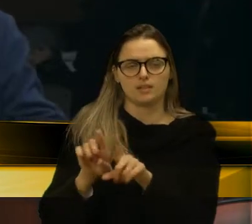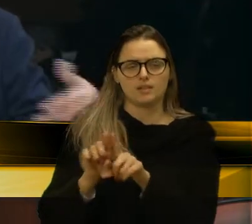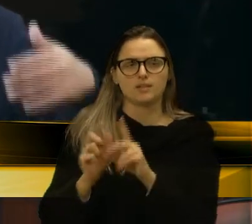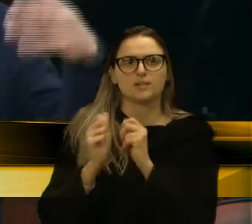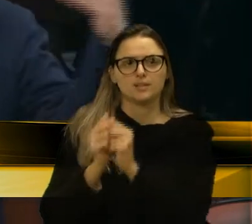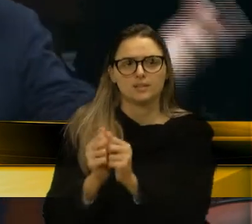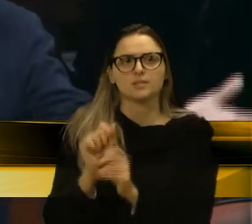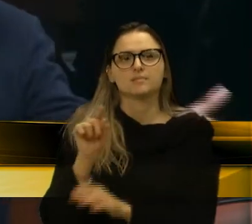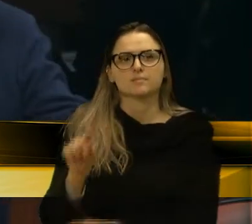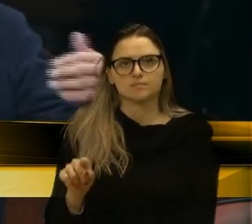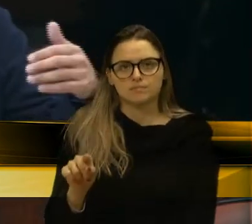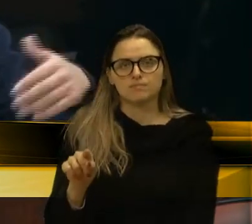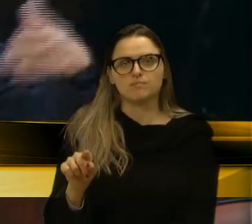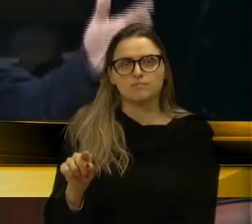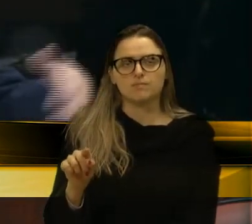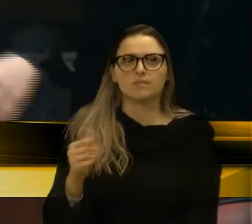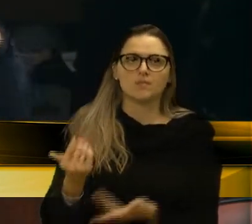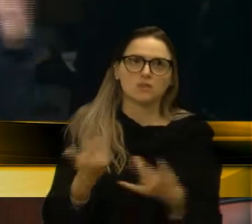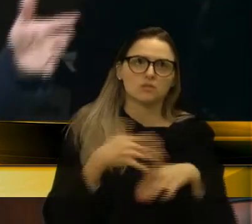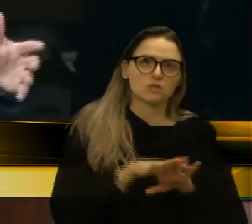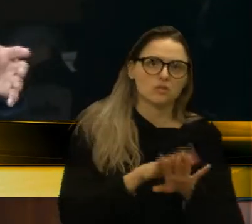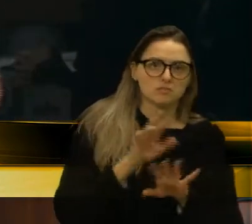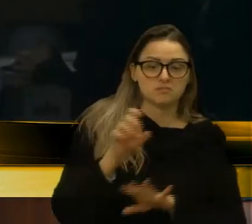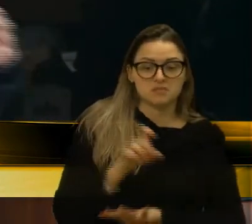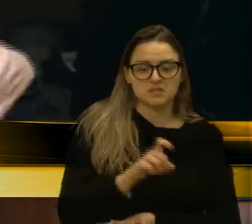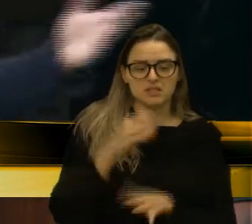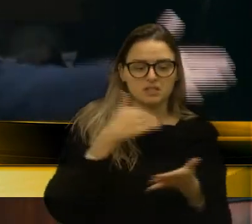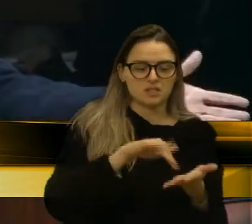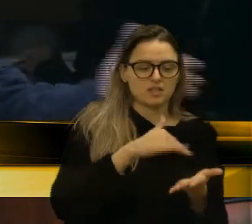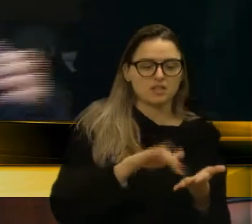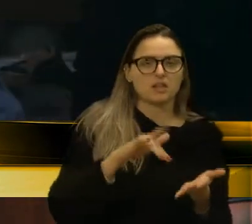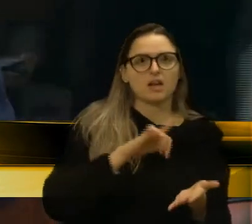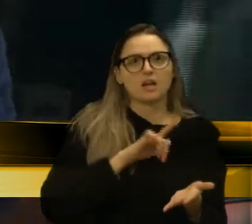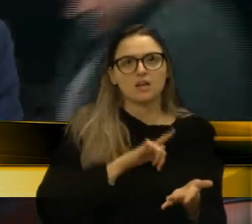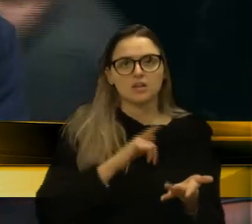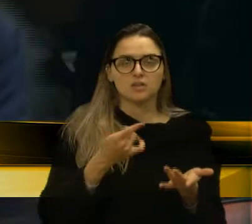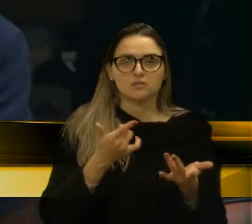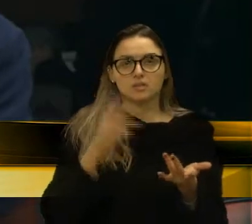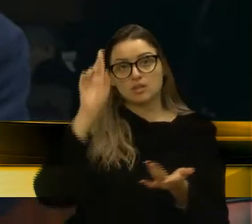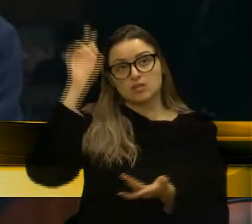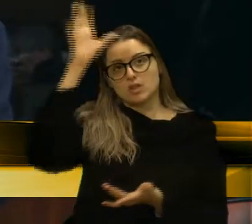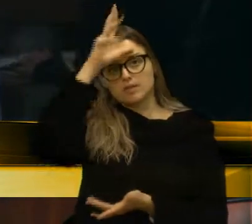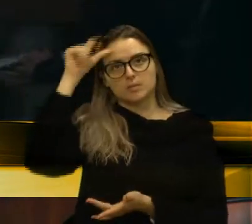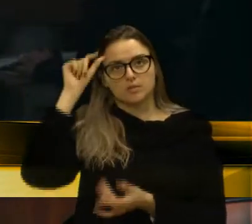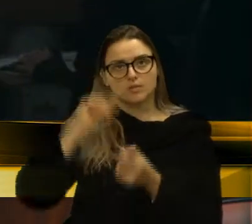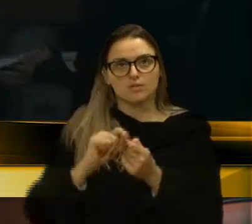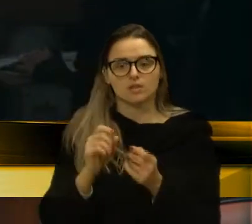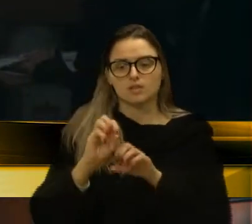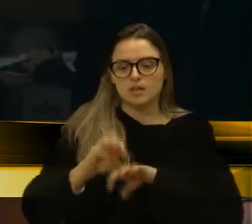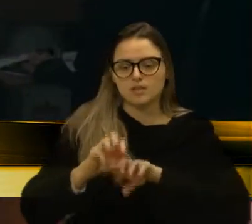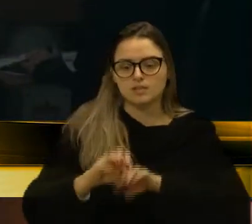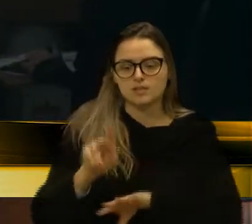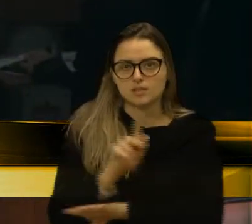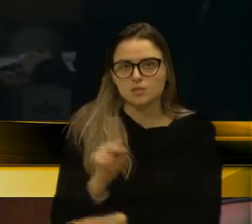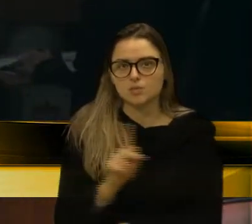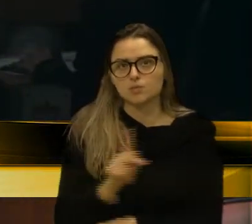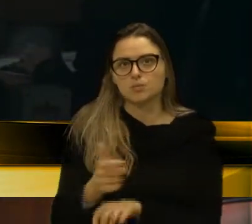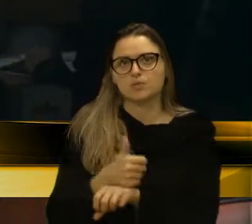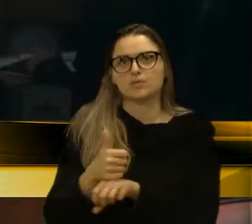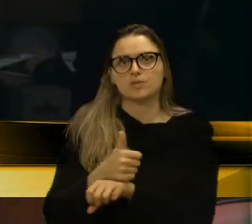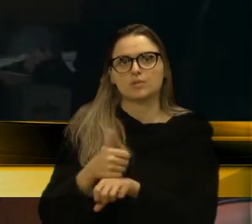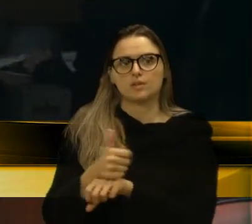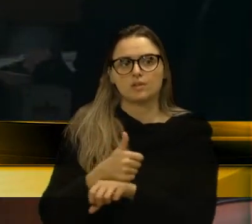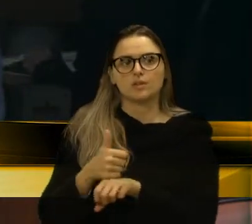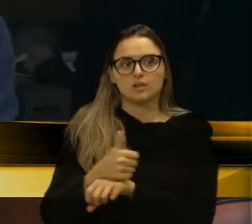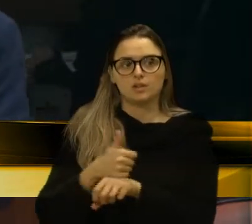excelência possa ser vencedor da eleição, ser prefeito, ser secretário e vai ter tempo de implementar, de fazer capacitação. Então, nós não podemos